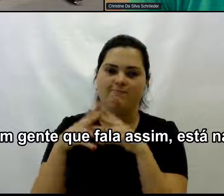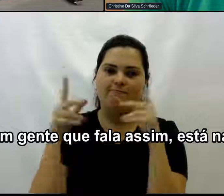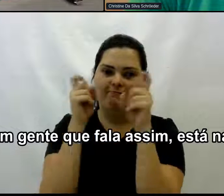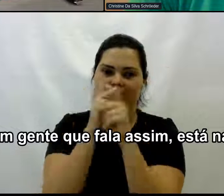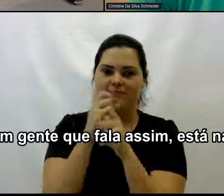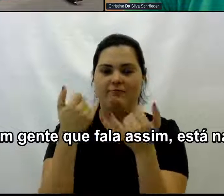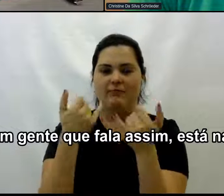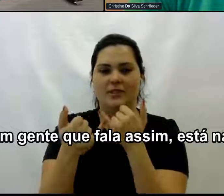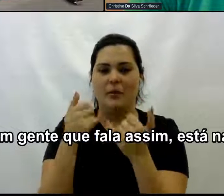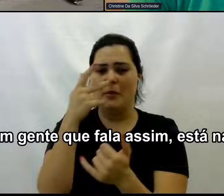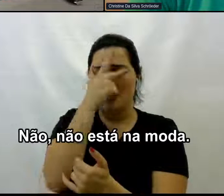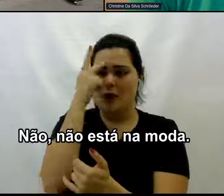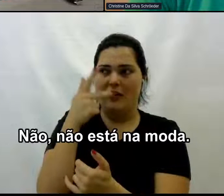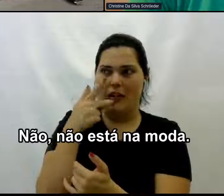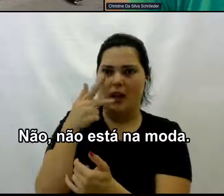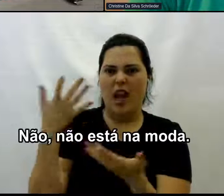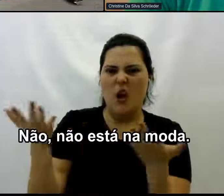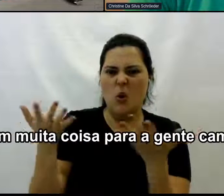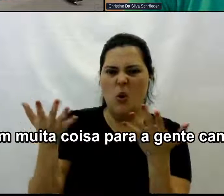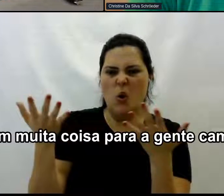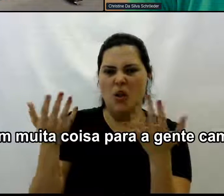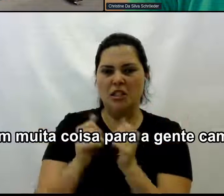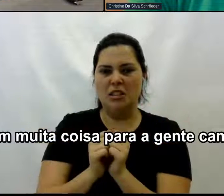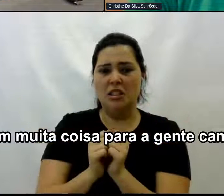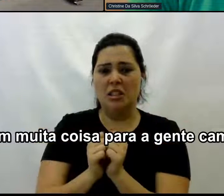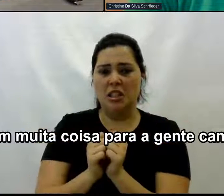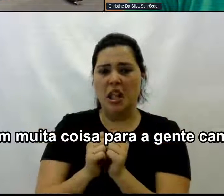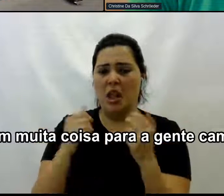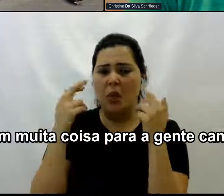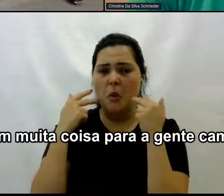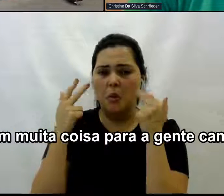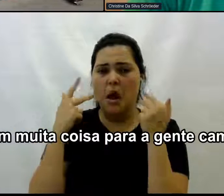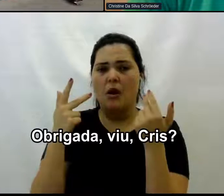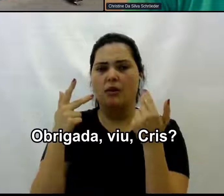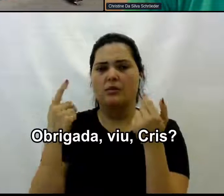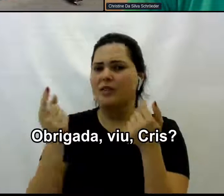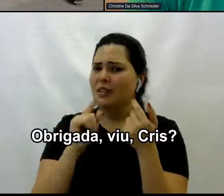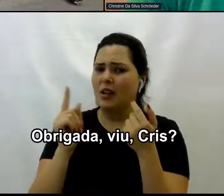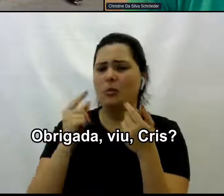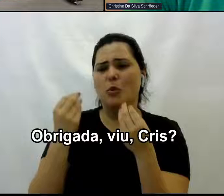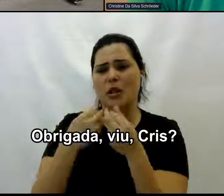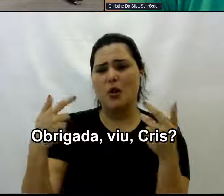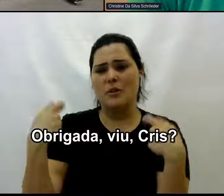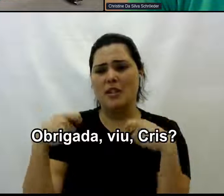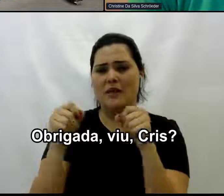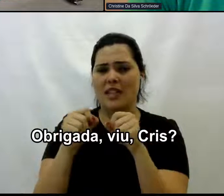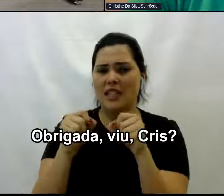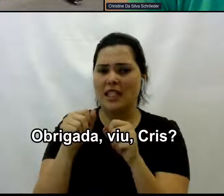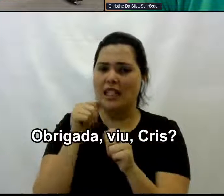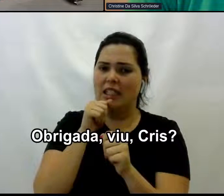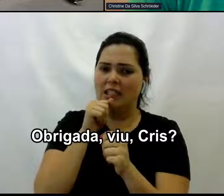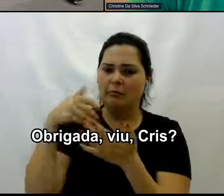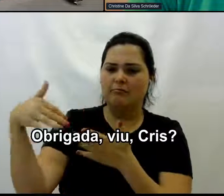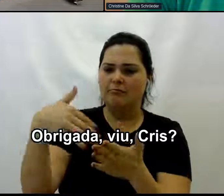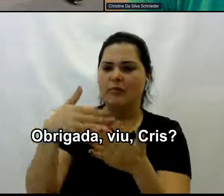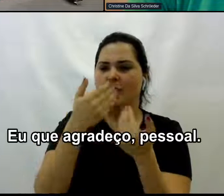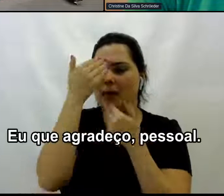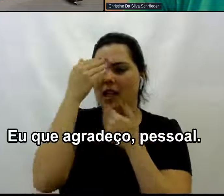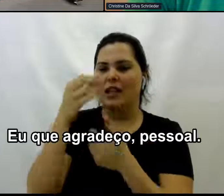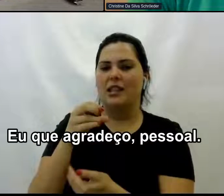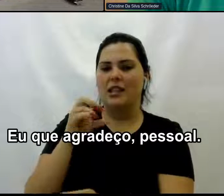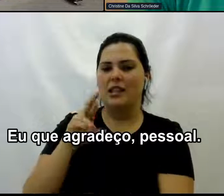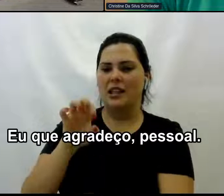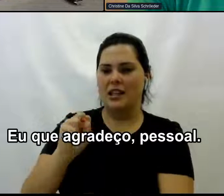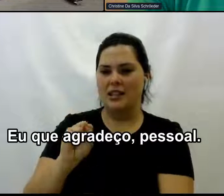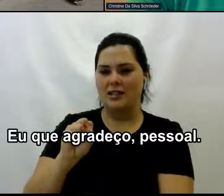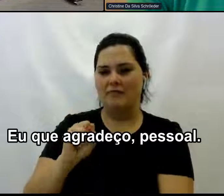tem gente Que fala assim Ah, tá na moda Não, não tá na moda Ainda tem muita coisa Ainda para a gente Caminhar Né Obrigada Viu, Cris Eu